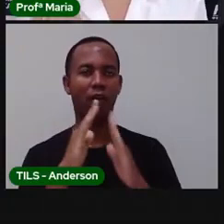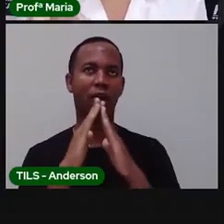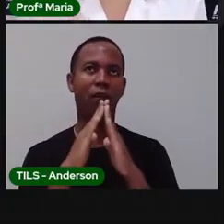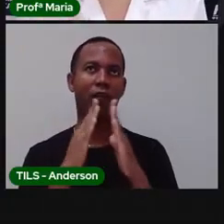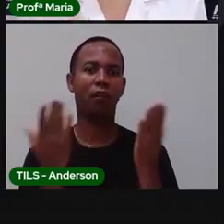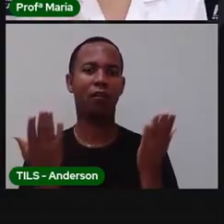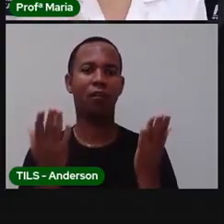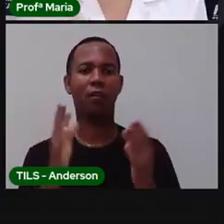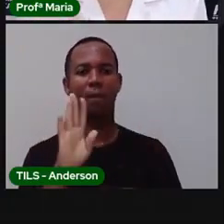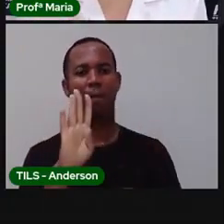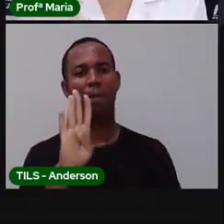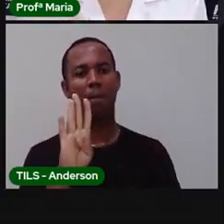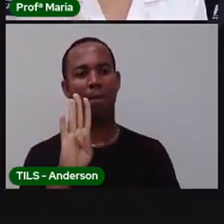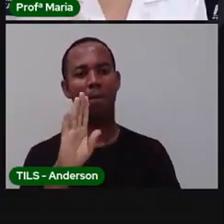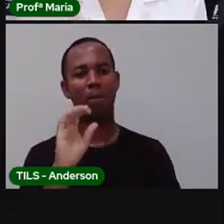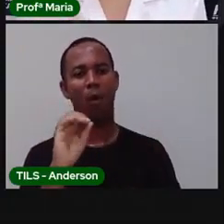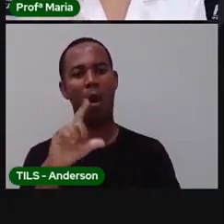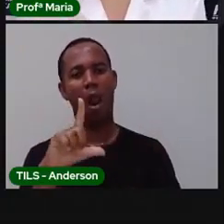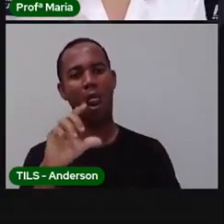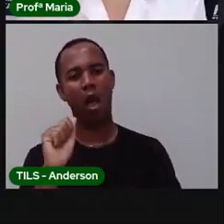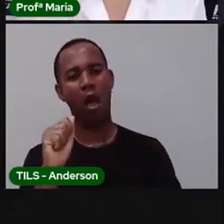Fala em estrela.